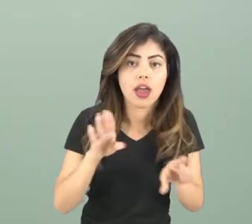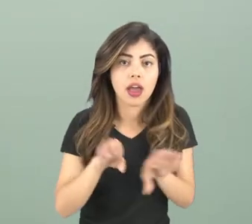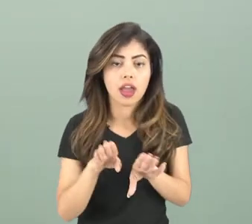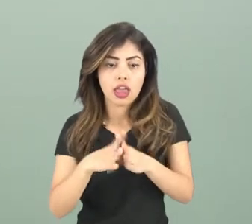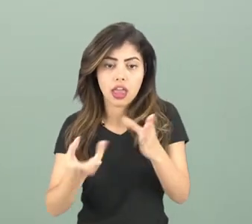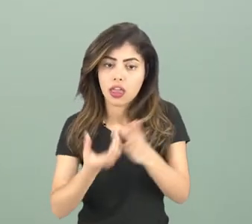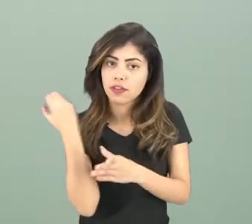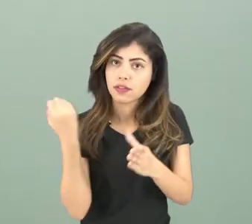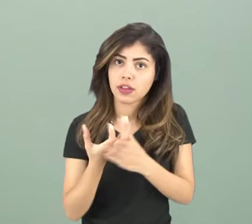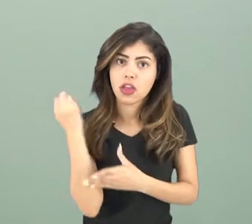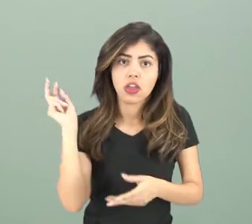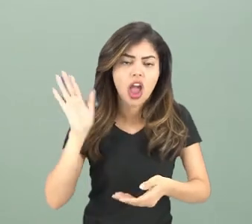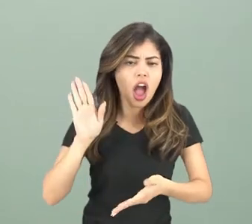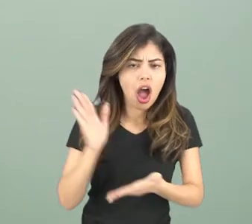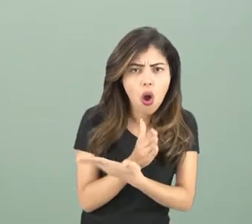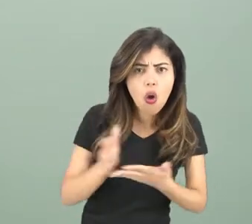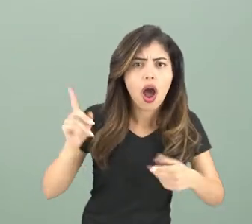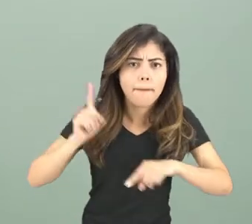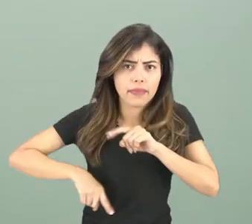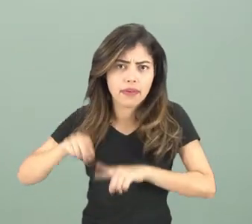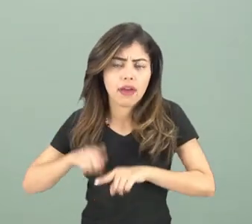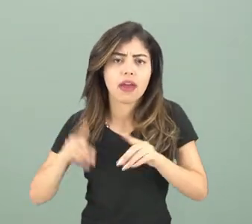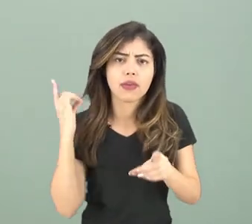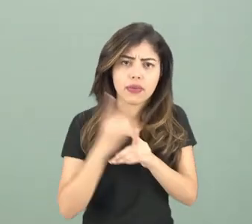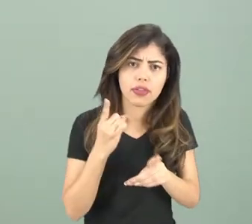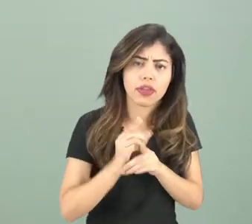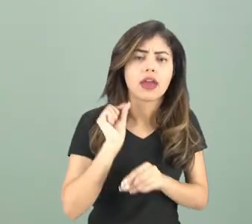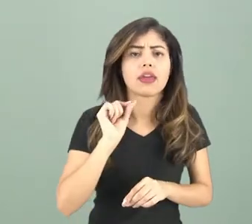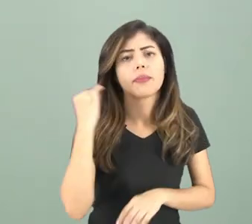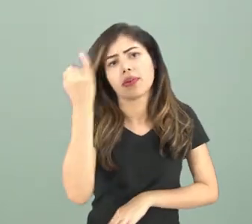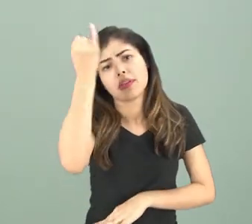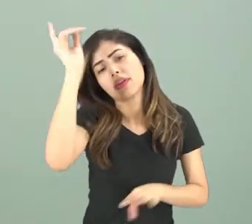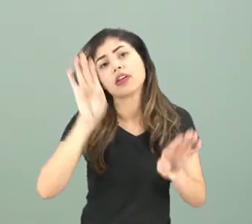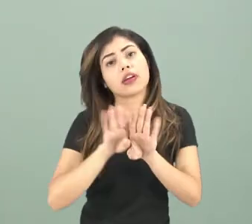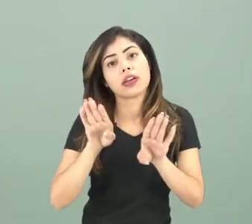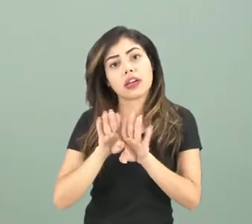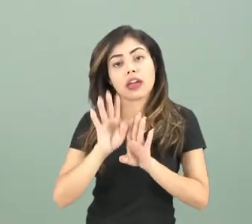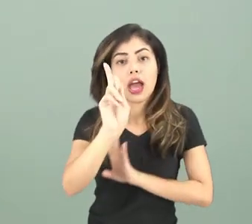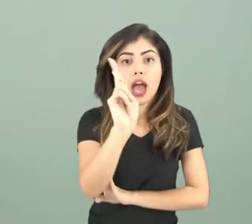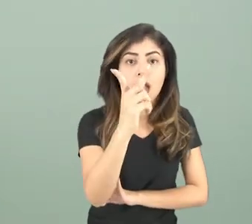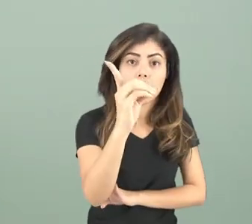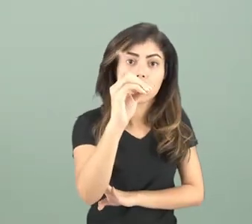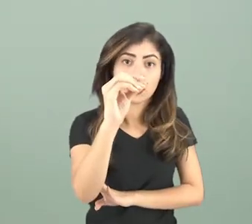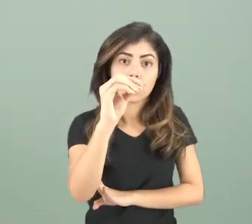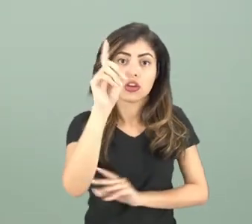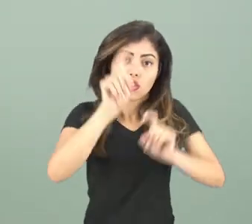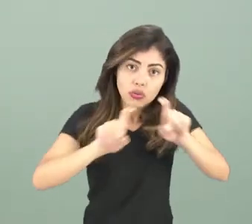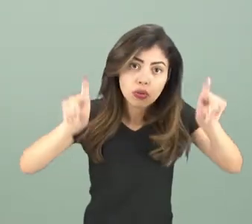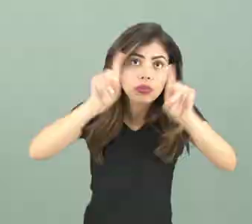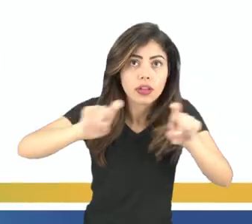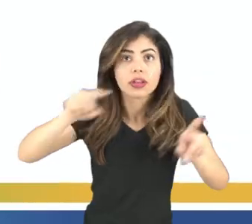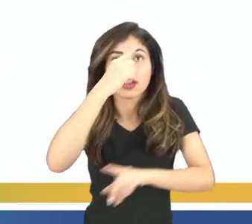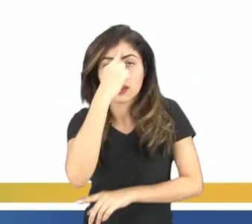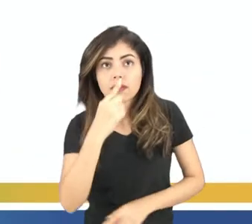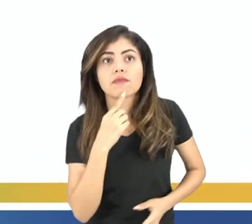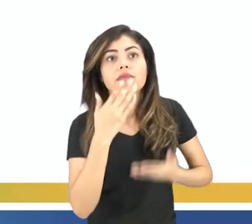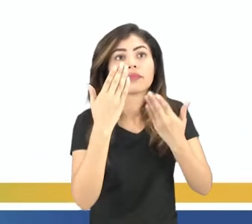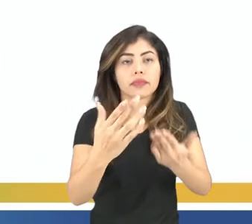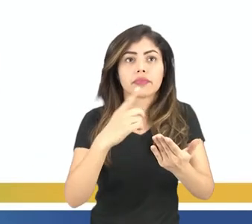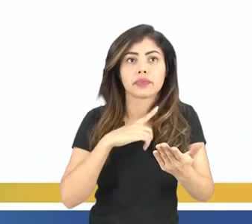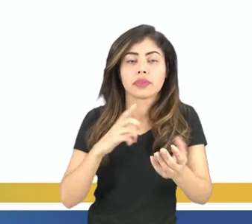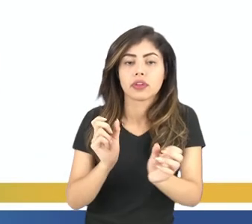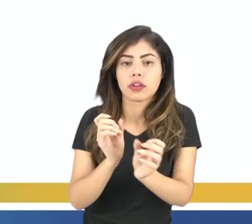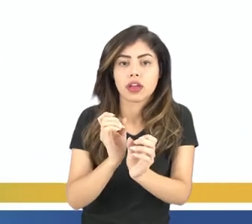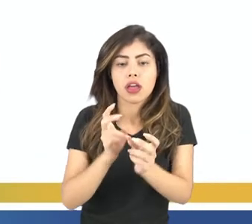inclusive retirando de alguns materiais, porque eles são encontrados principalmente dentro de HD de computador. E aí eu trouxe na imagem mesmo um HD